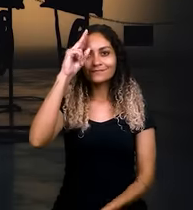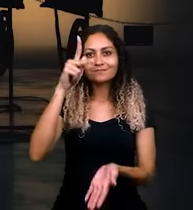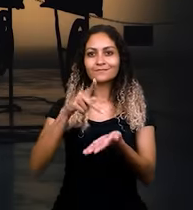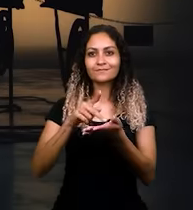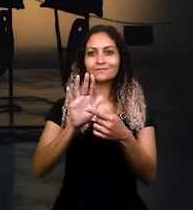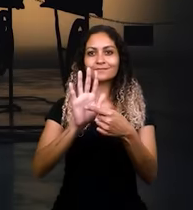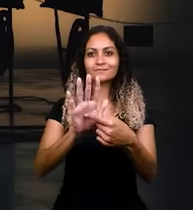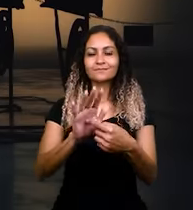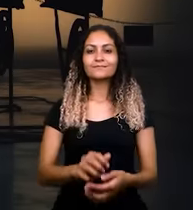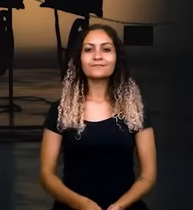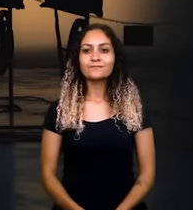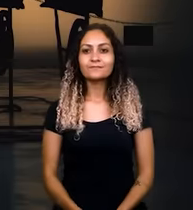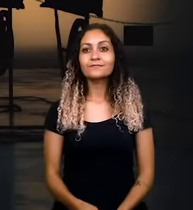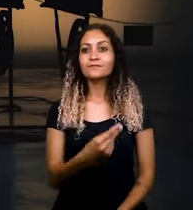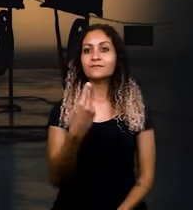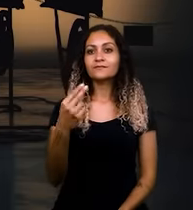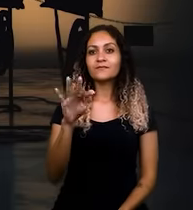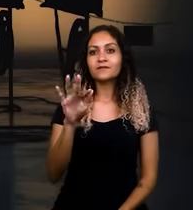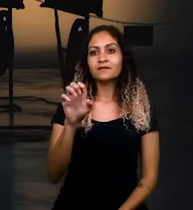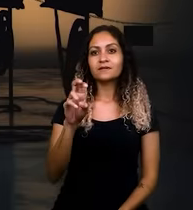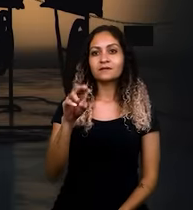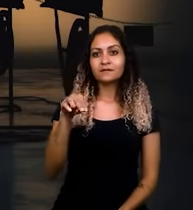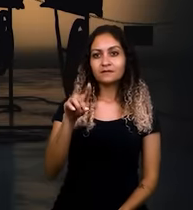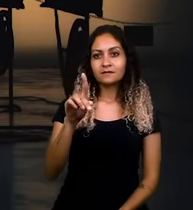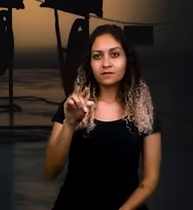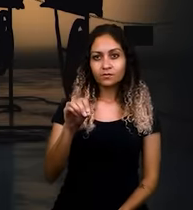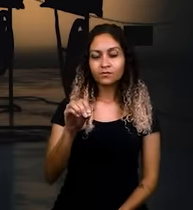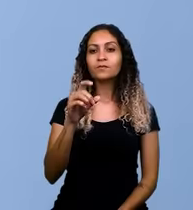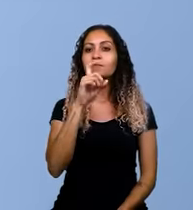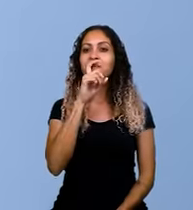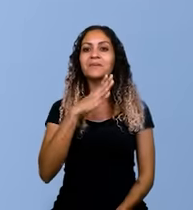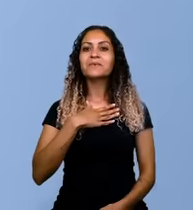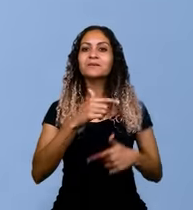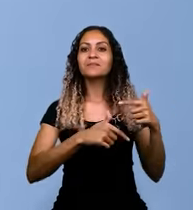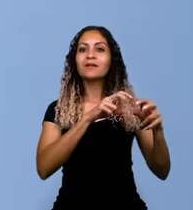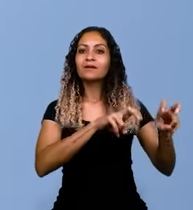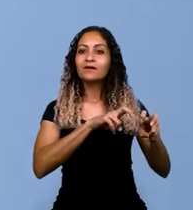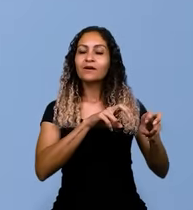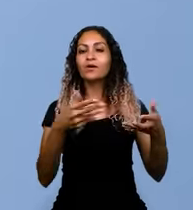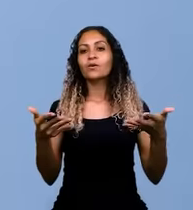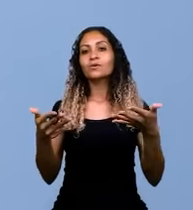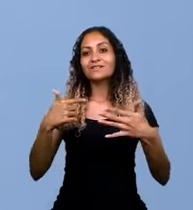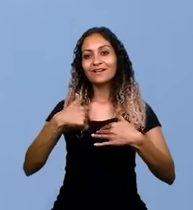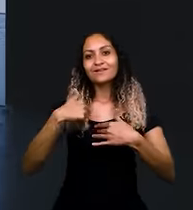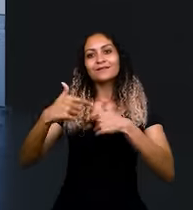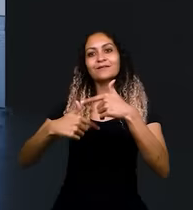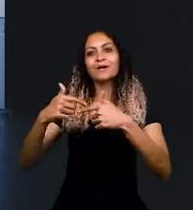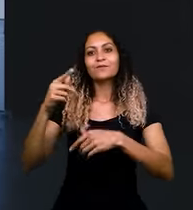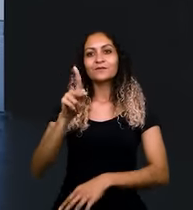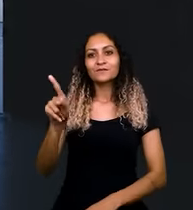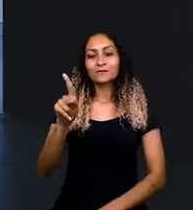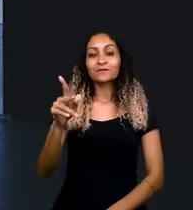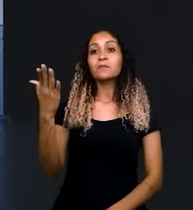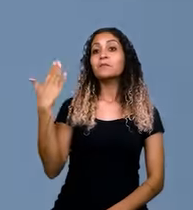Meu nome é Fernando Galvã, filho de agricultor, mas atuo como professor. Quando eu estava no ensino